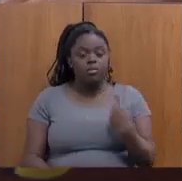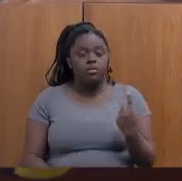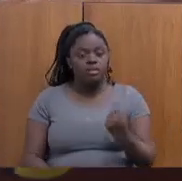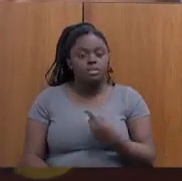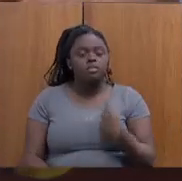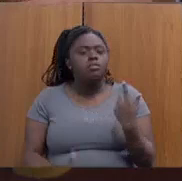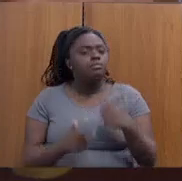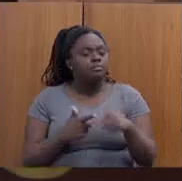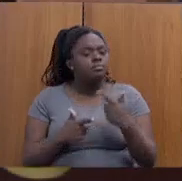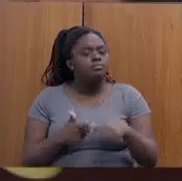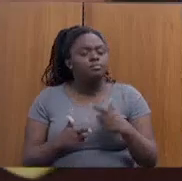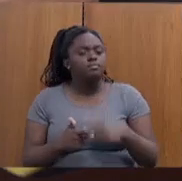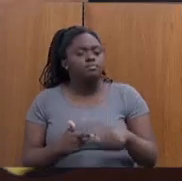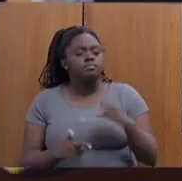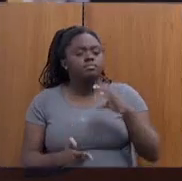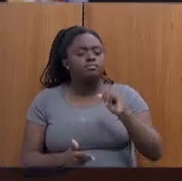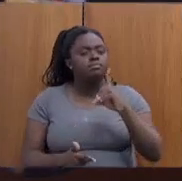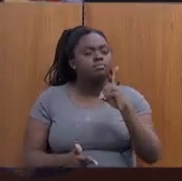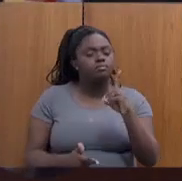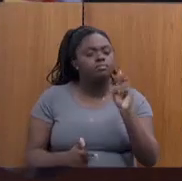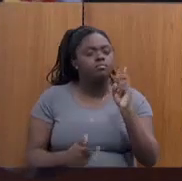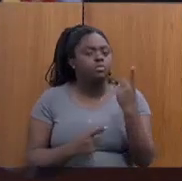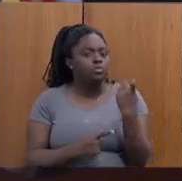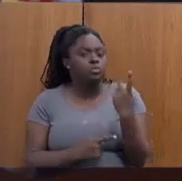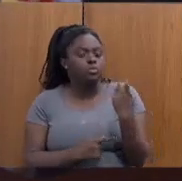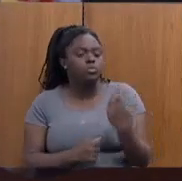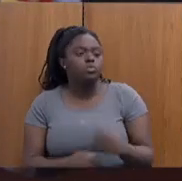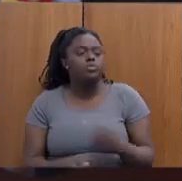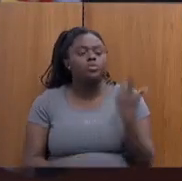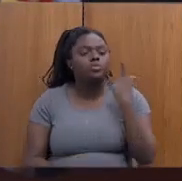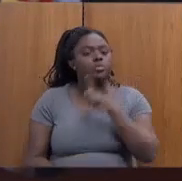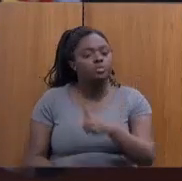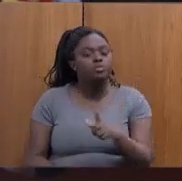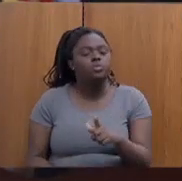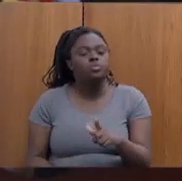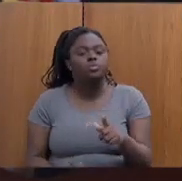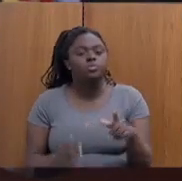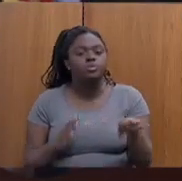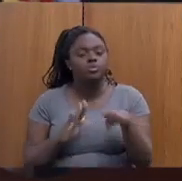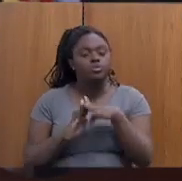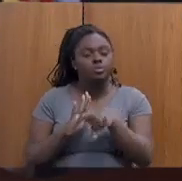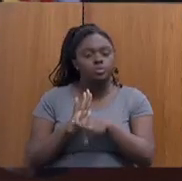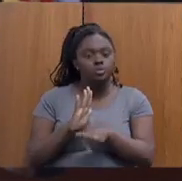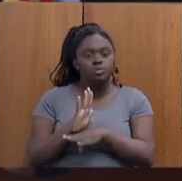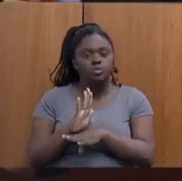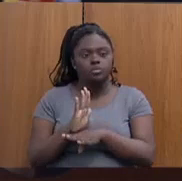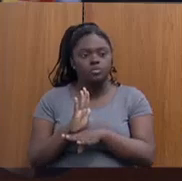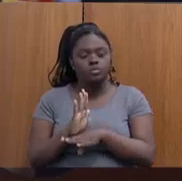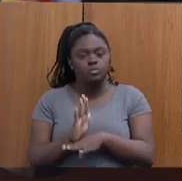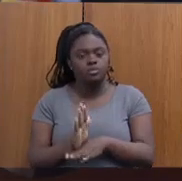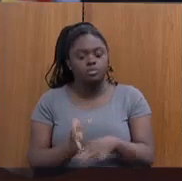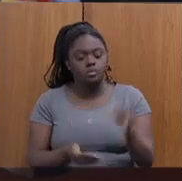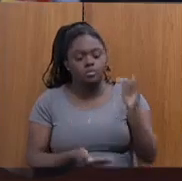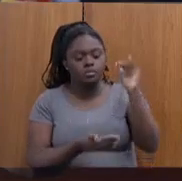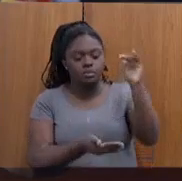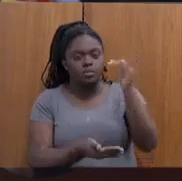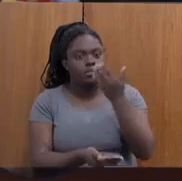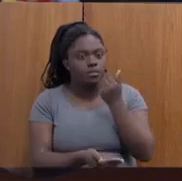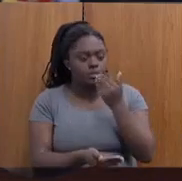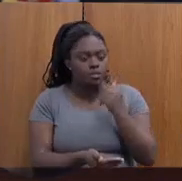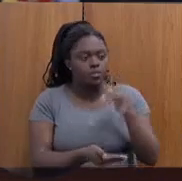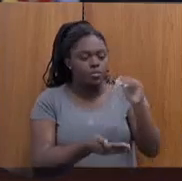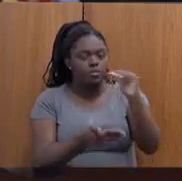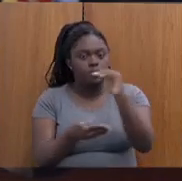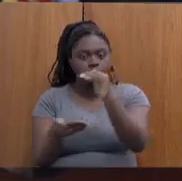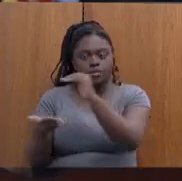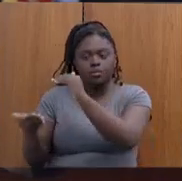com um problema nessa questão do Cade Único. Nós conseguimos um programa de cestas básicas e que a exigência é que o